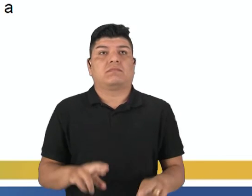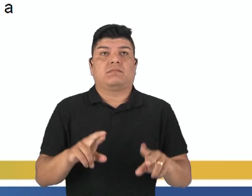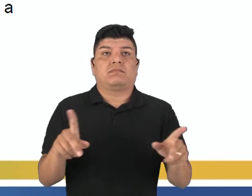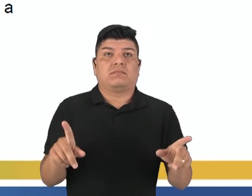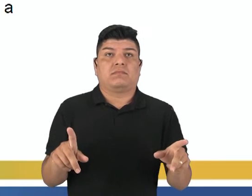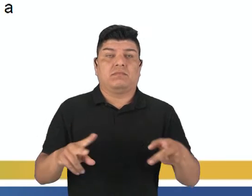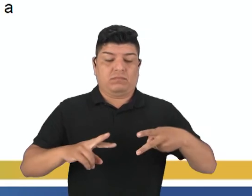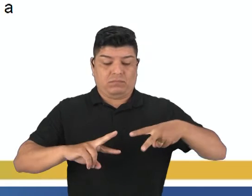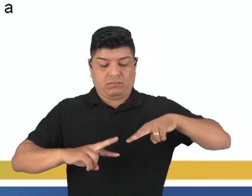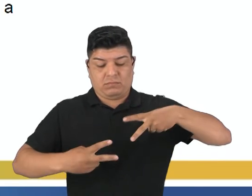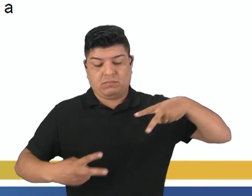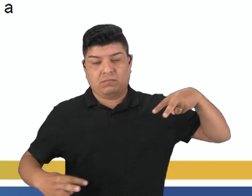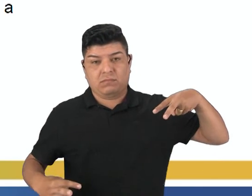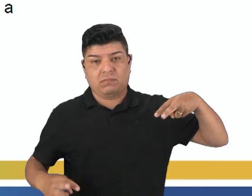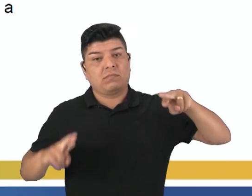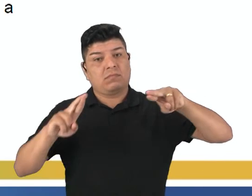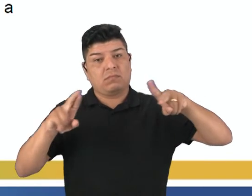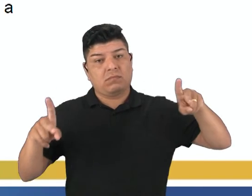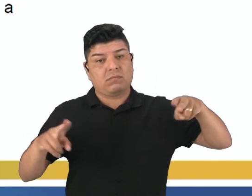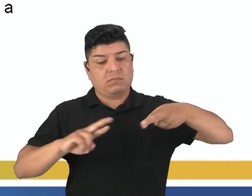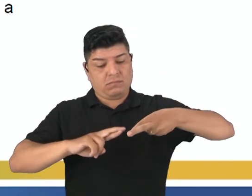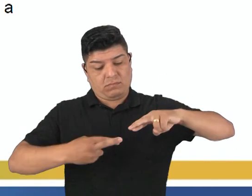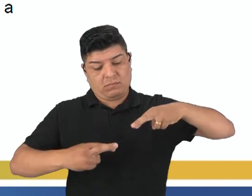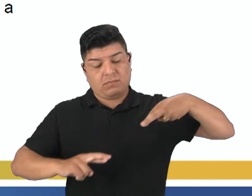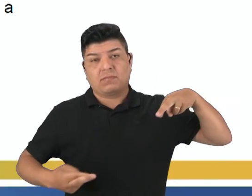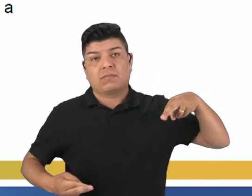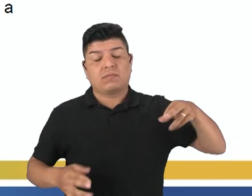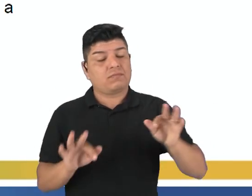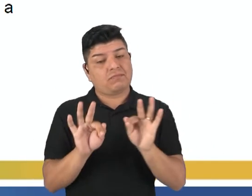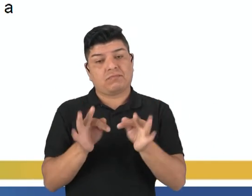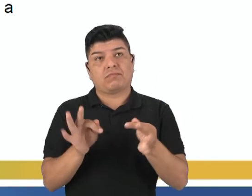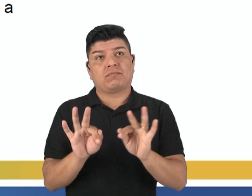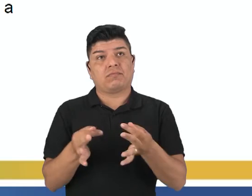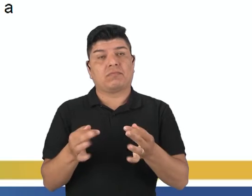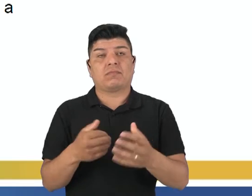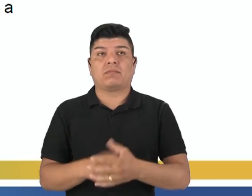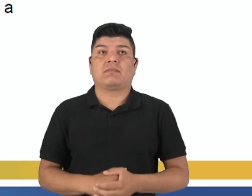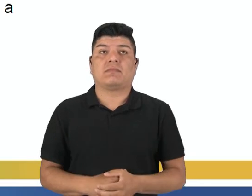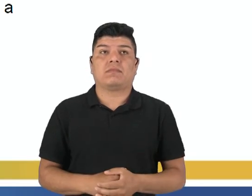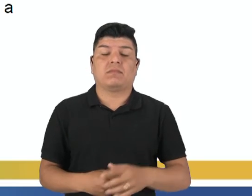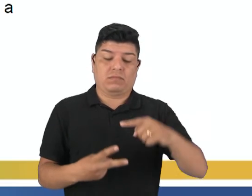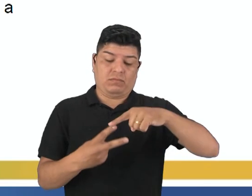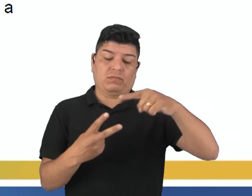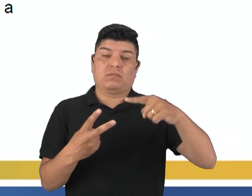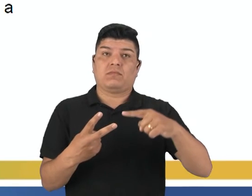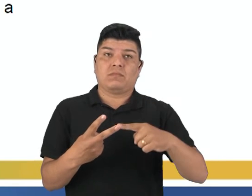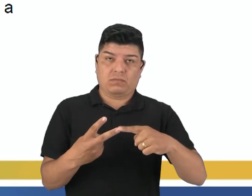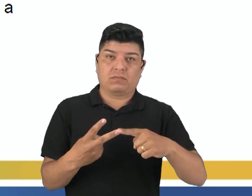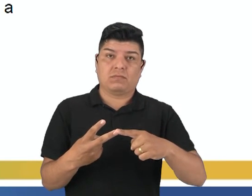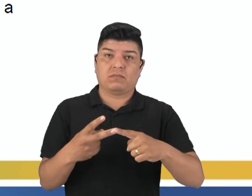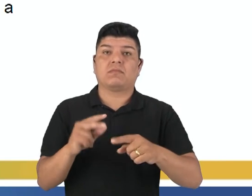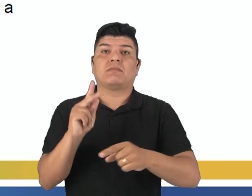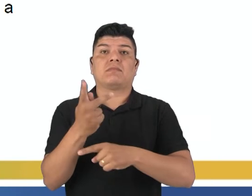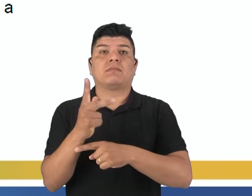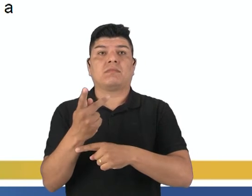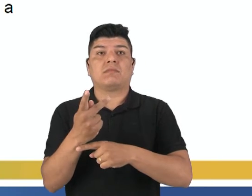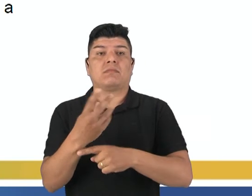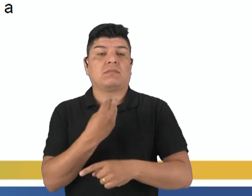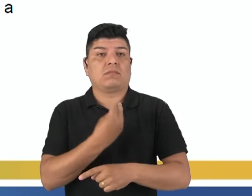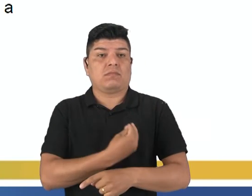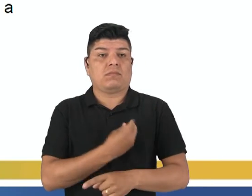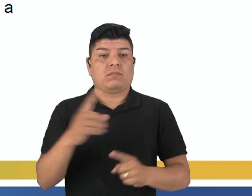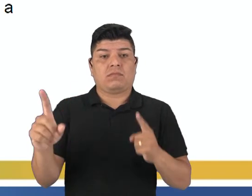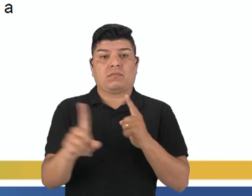então entre o DNA e o RNA são simples, né? Elas são dois tipos de ácidos nucleicos encontrados nos seres